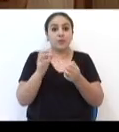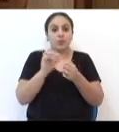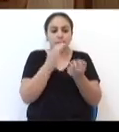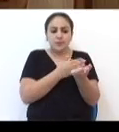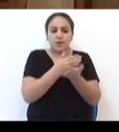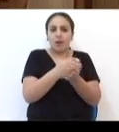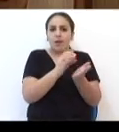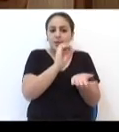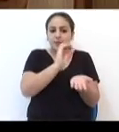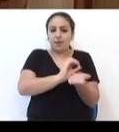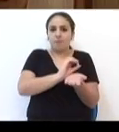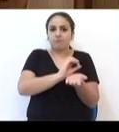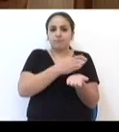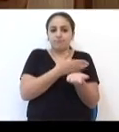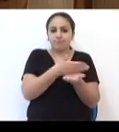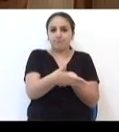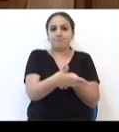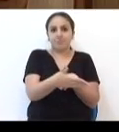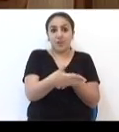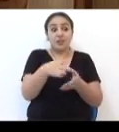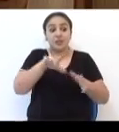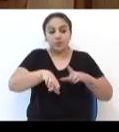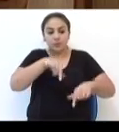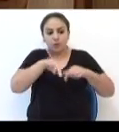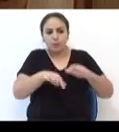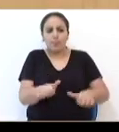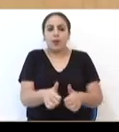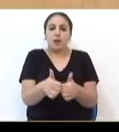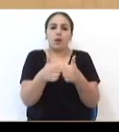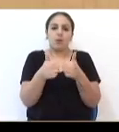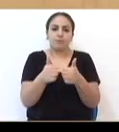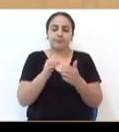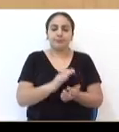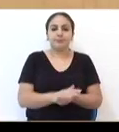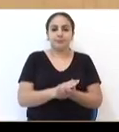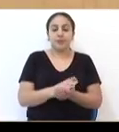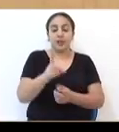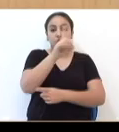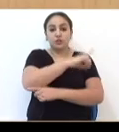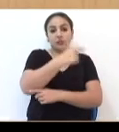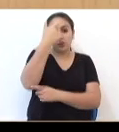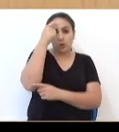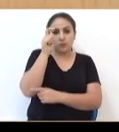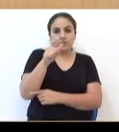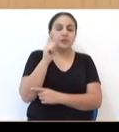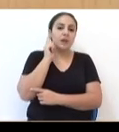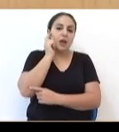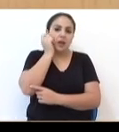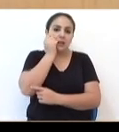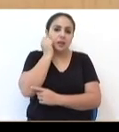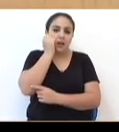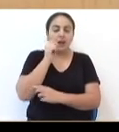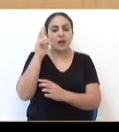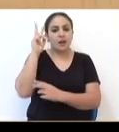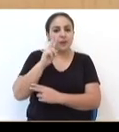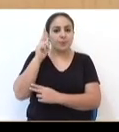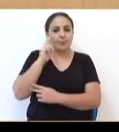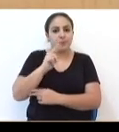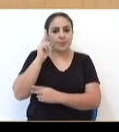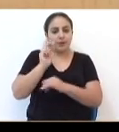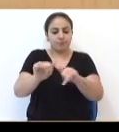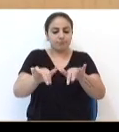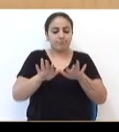marco zero, que daqui para frente haja uma fiscalização mais rígida, uma fiscalização melhor. Dia da Consciência Negra é lembrado na tribuna